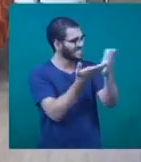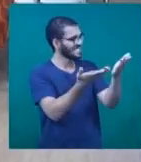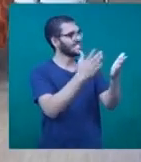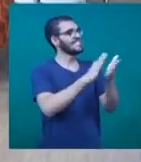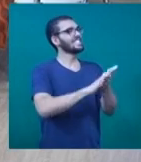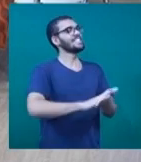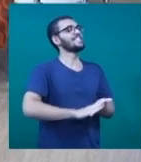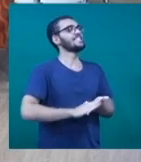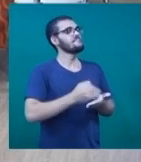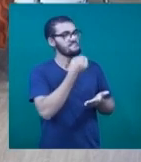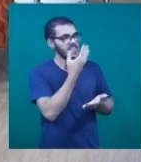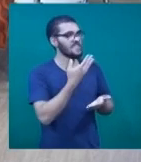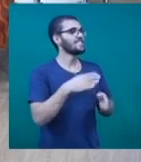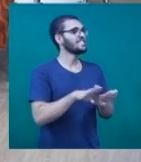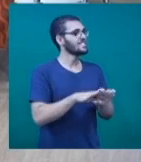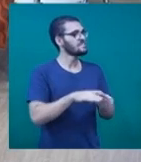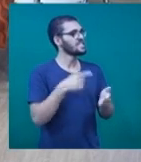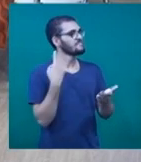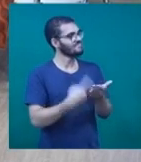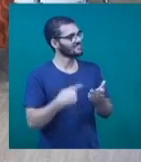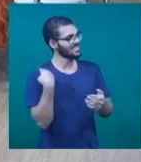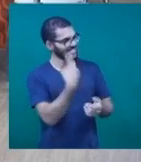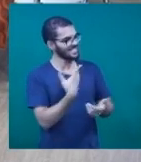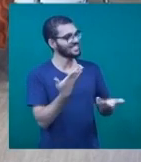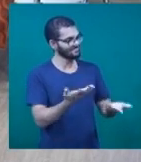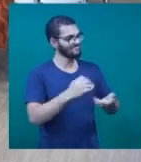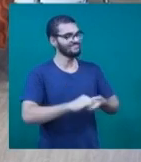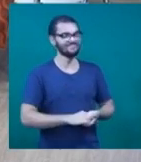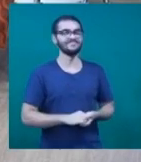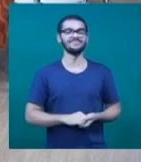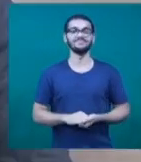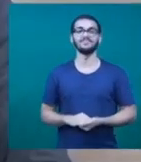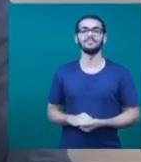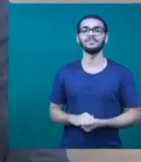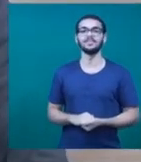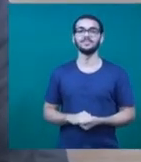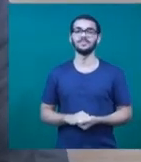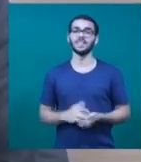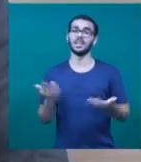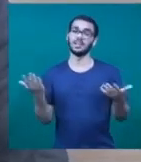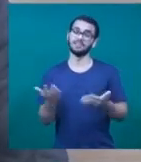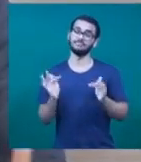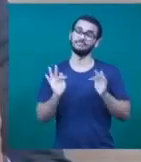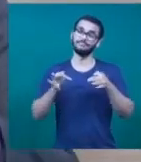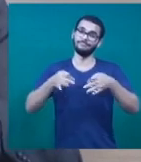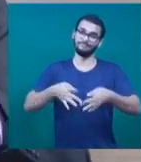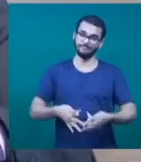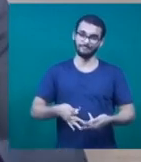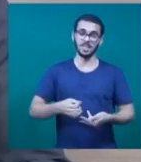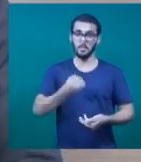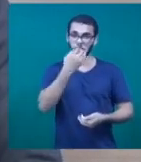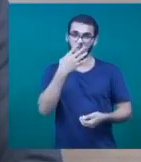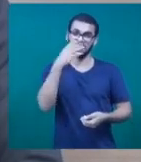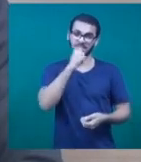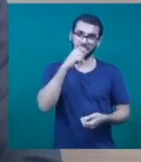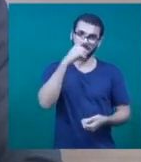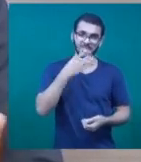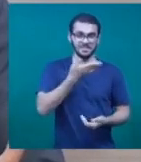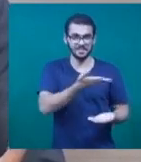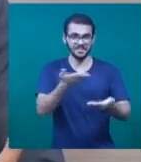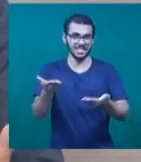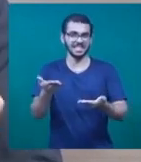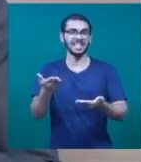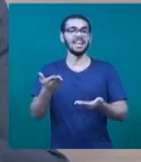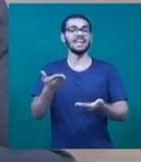Sucesso mais uma vez. conte sempre com a gente também. Obrigado mais uma vez. Obrigada. E a gente fica por aqui. Um excelente fim de semana para vocês.